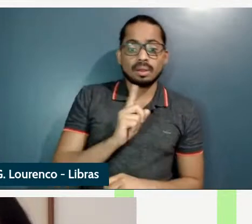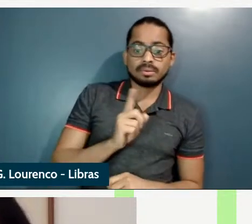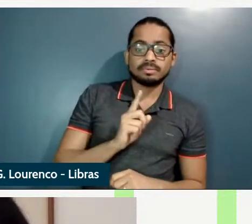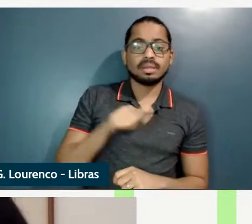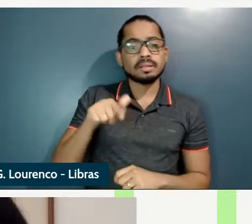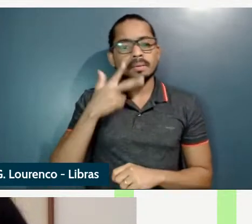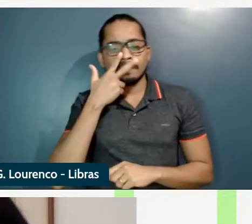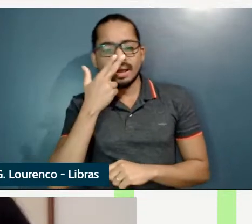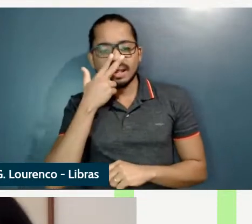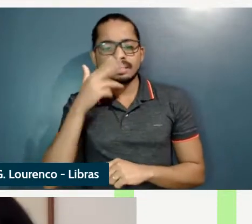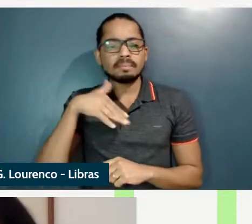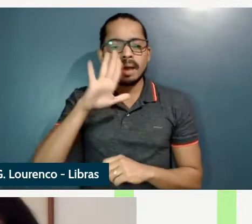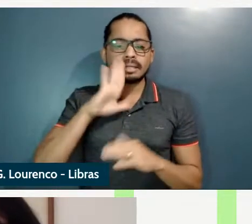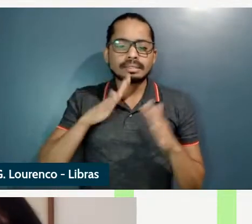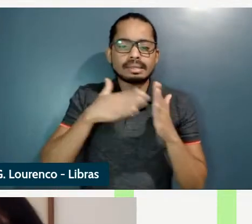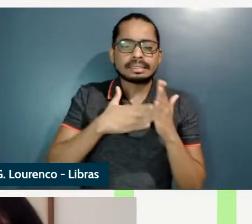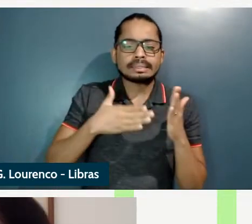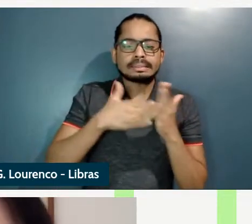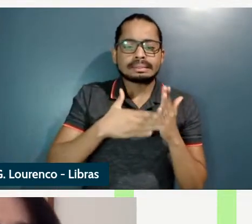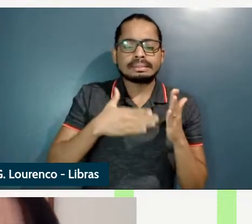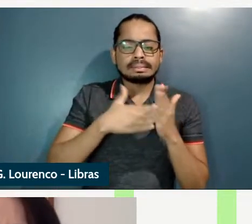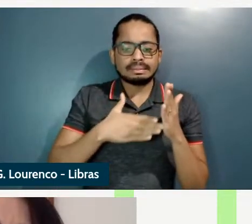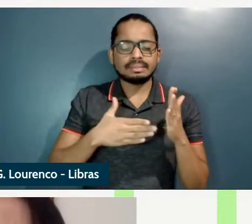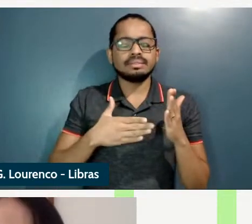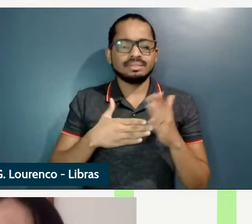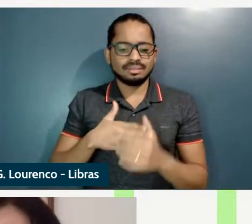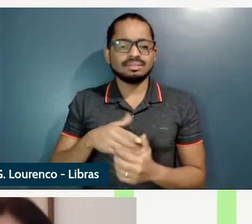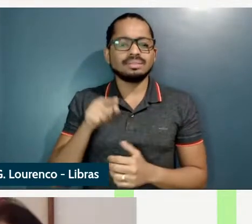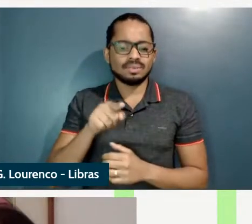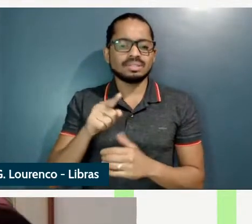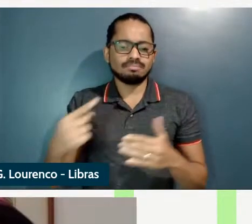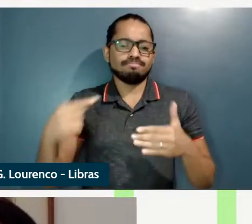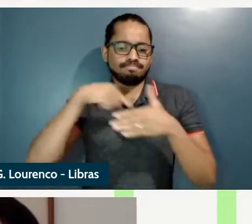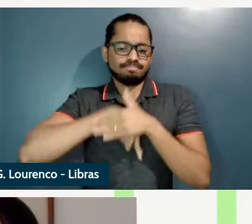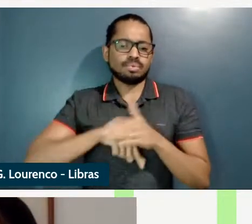mais restrito com a classe com essa classe subjetiva